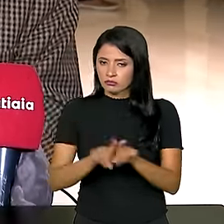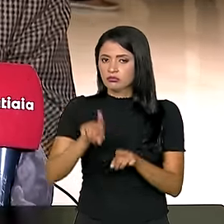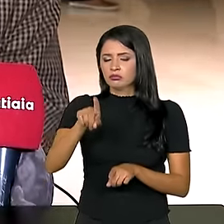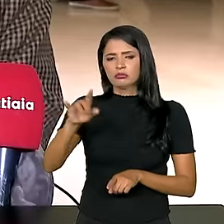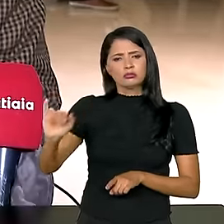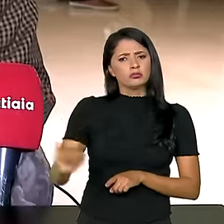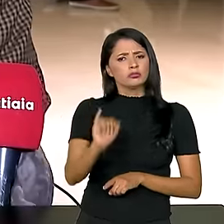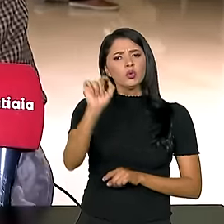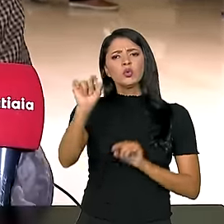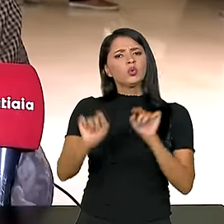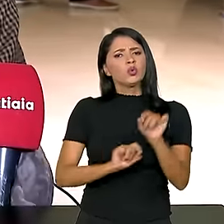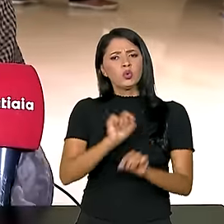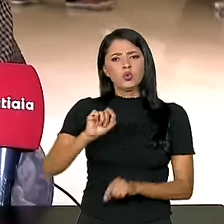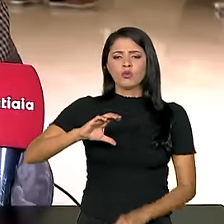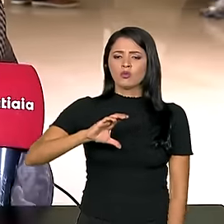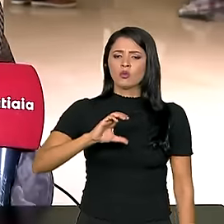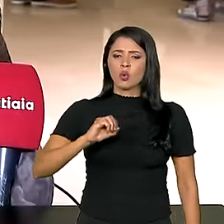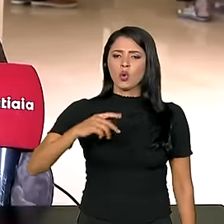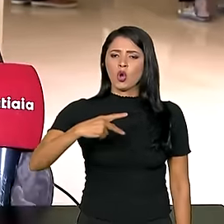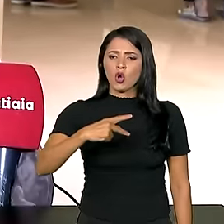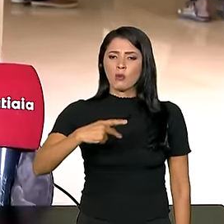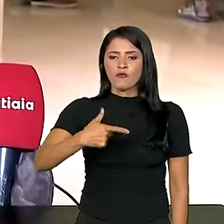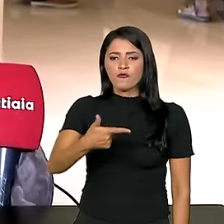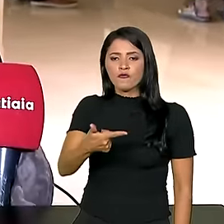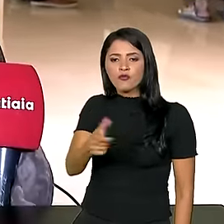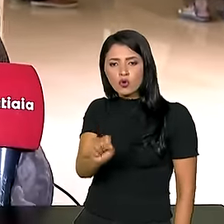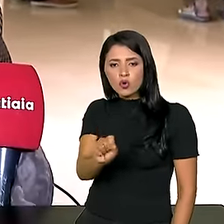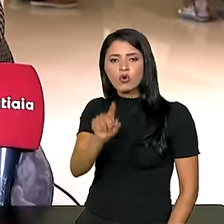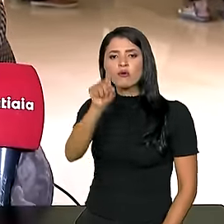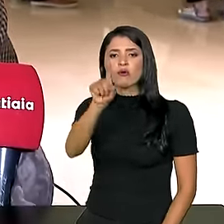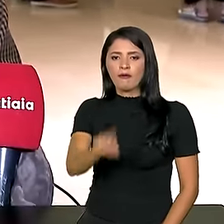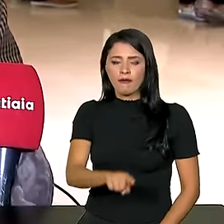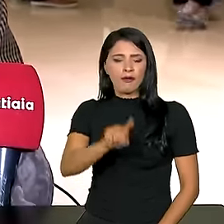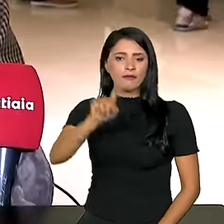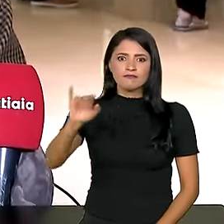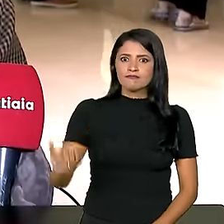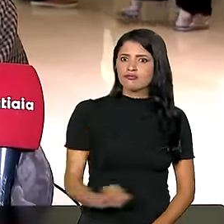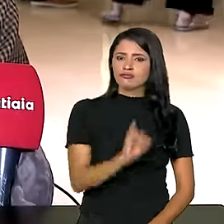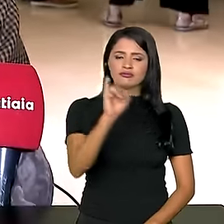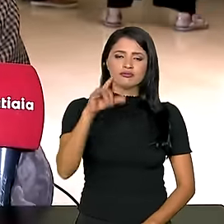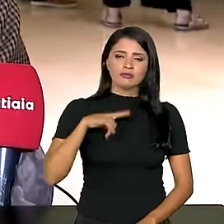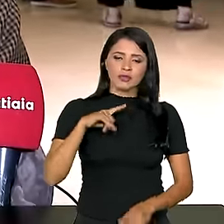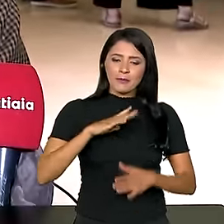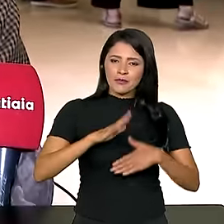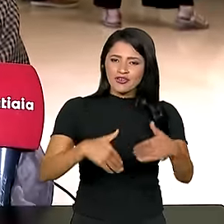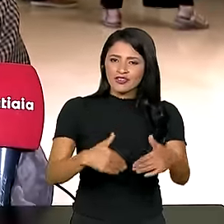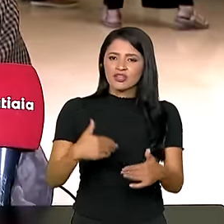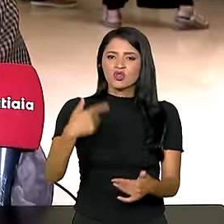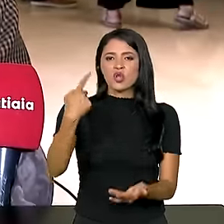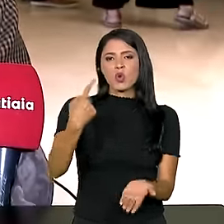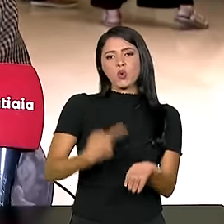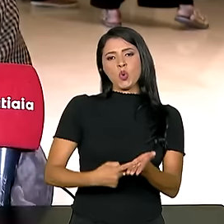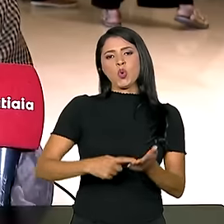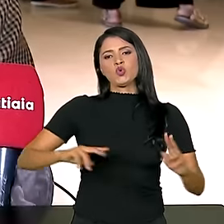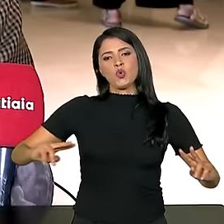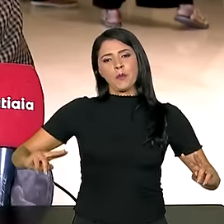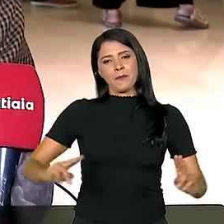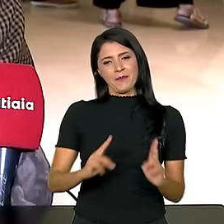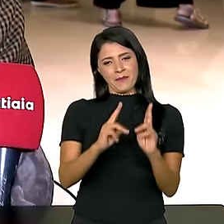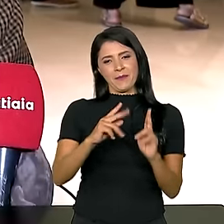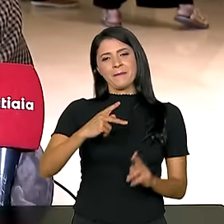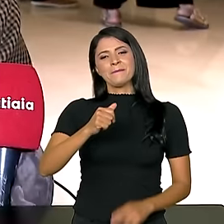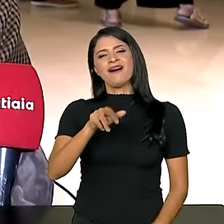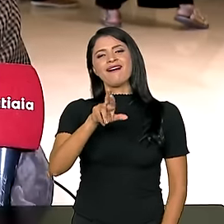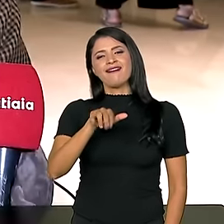a COP28 é um importante marco no processo do Acordo de Paris, quando vai haver uma